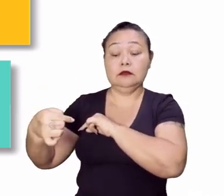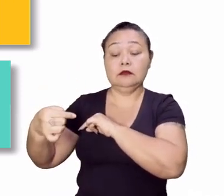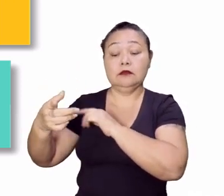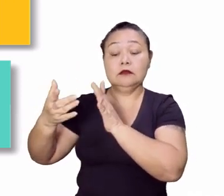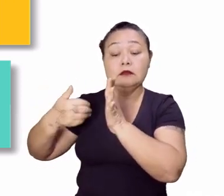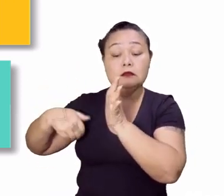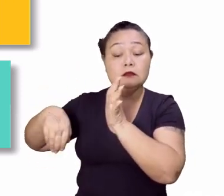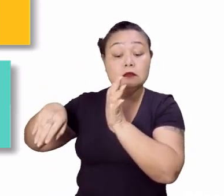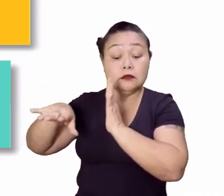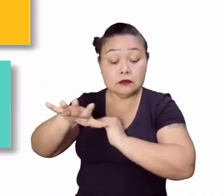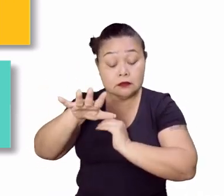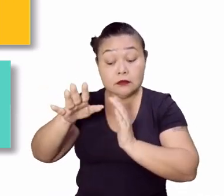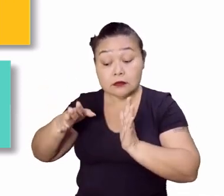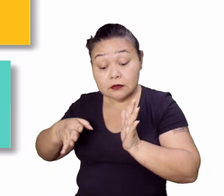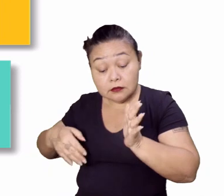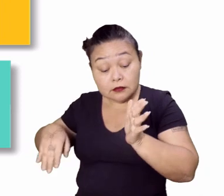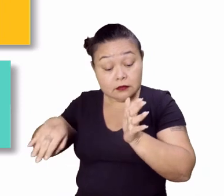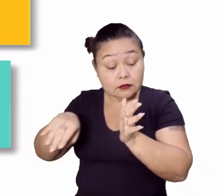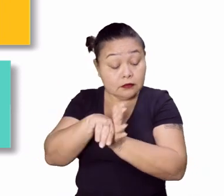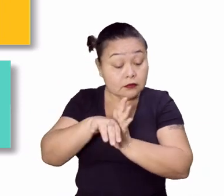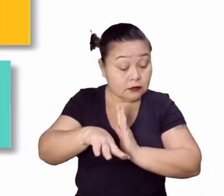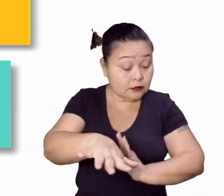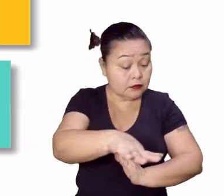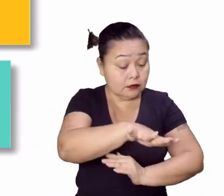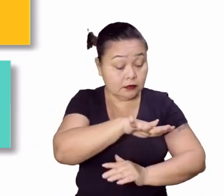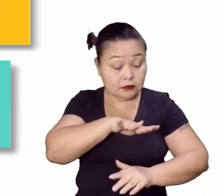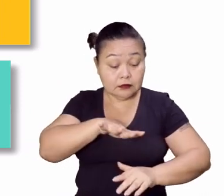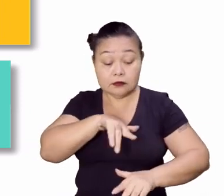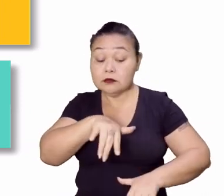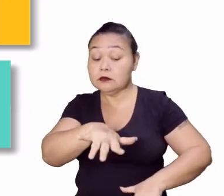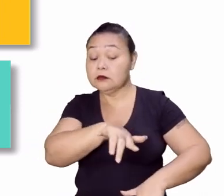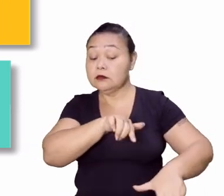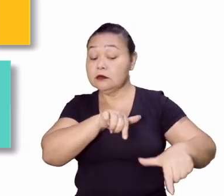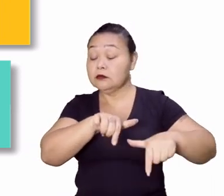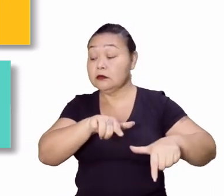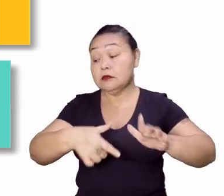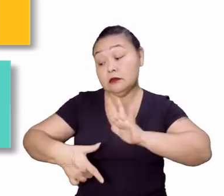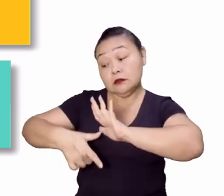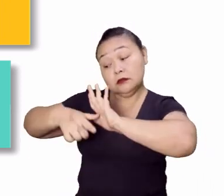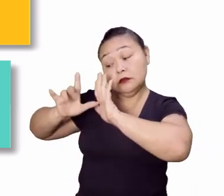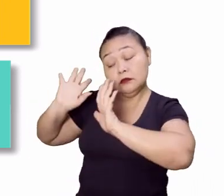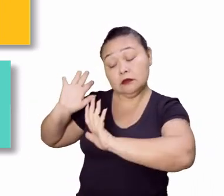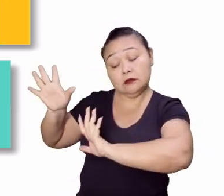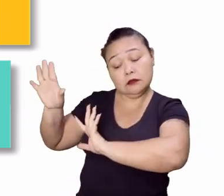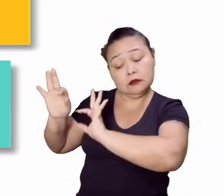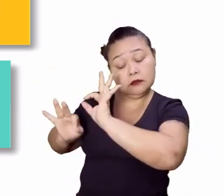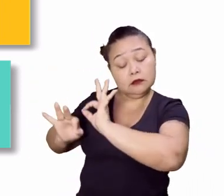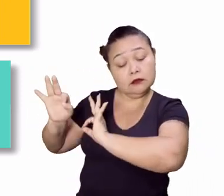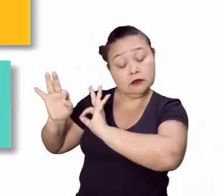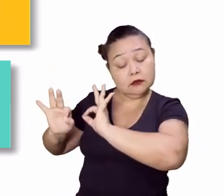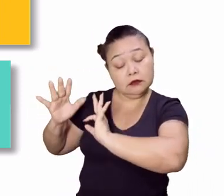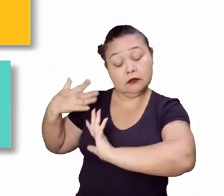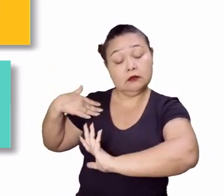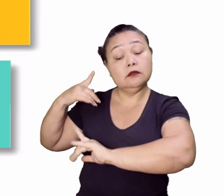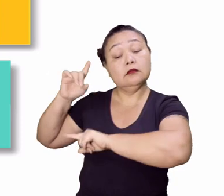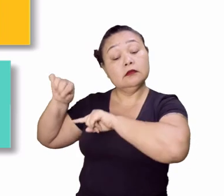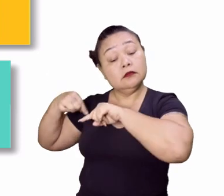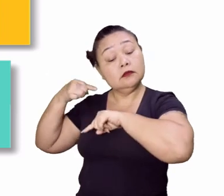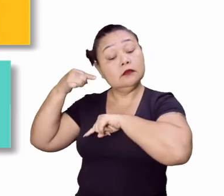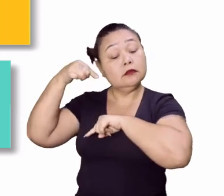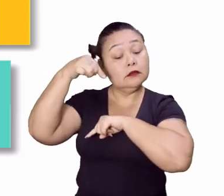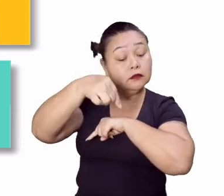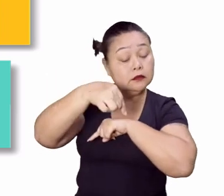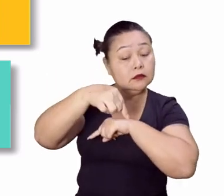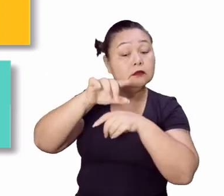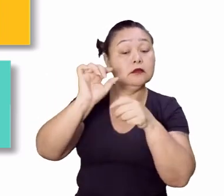chega no mercado de trabalho, você já tem que estar preparado, né? Para exercer diversas funções,